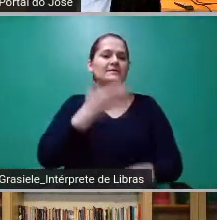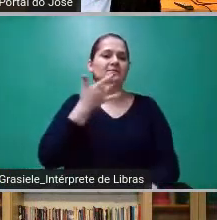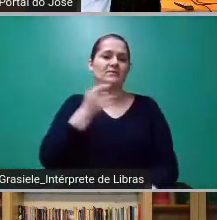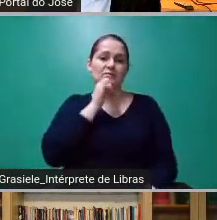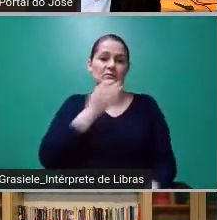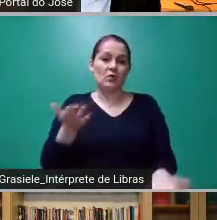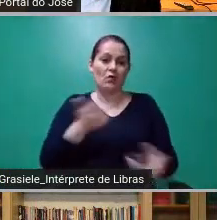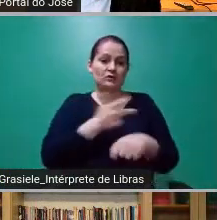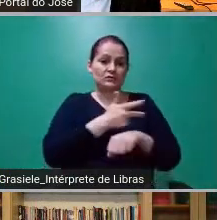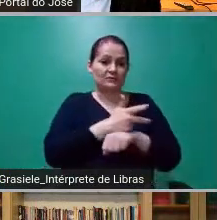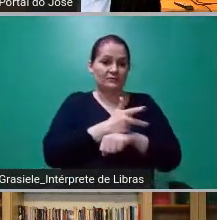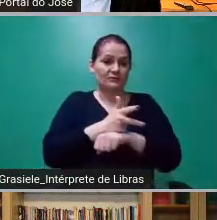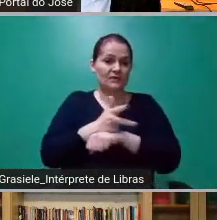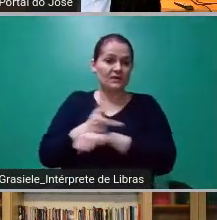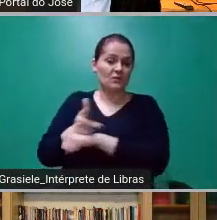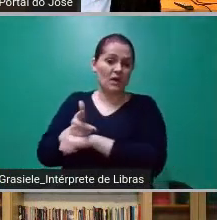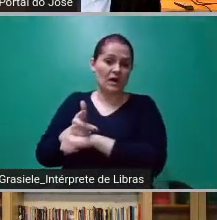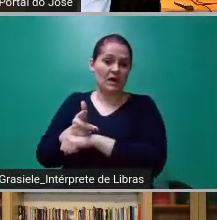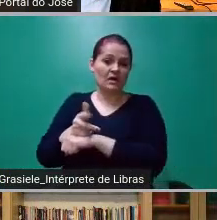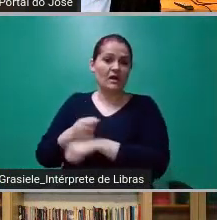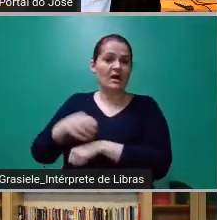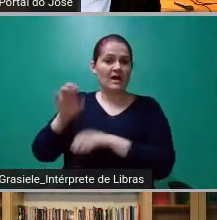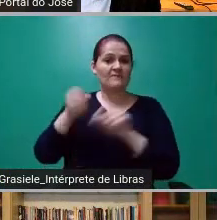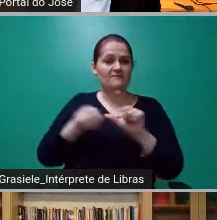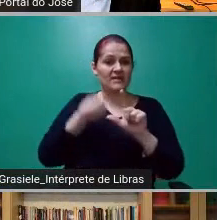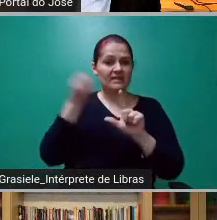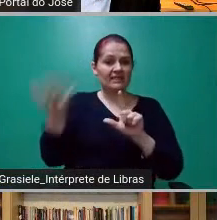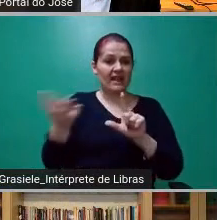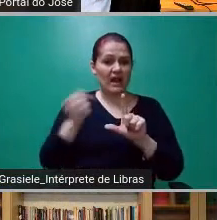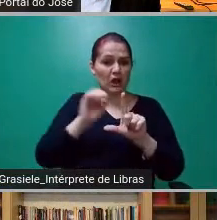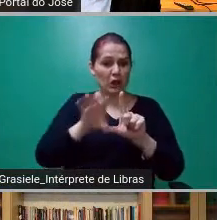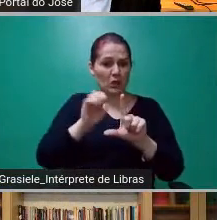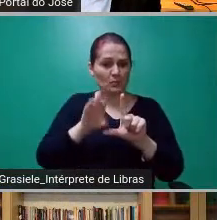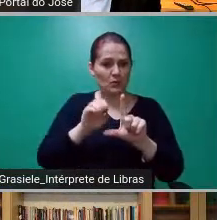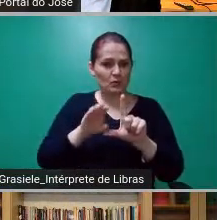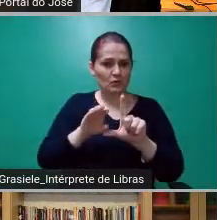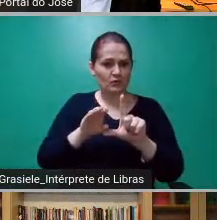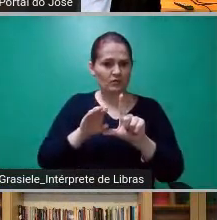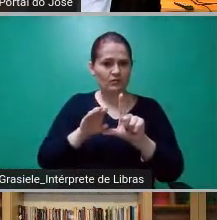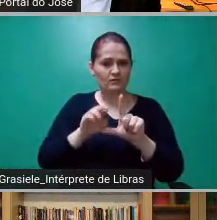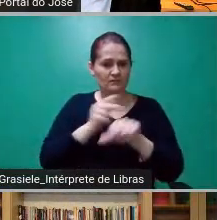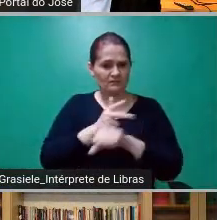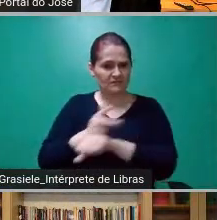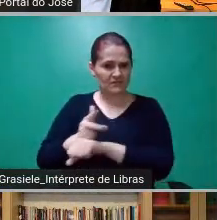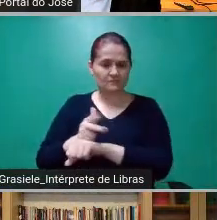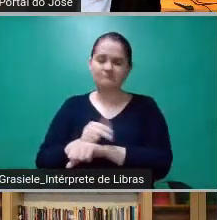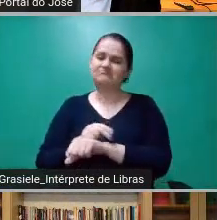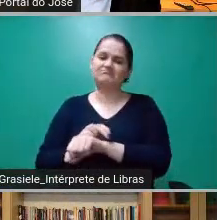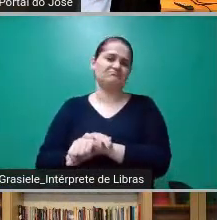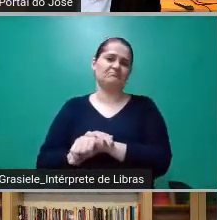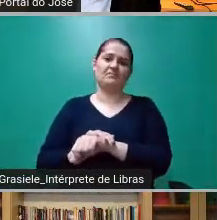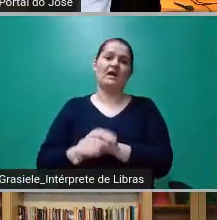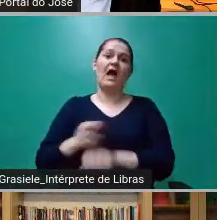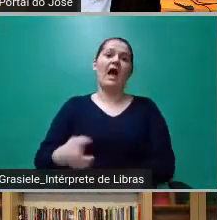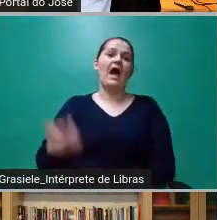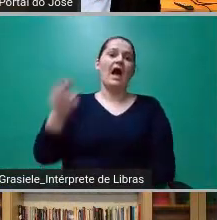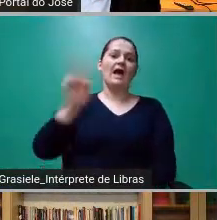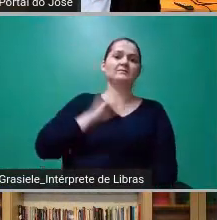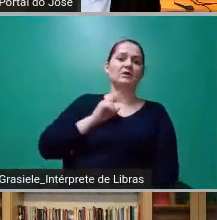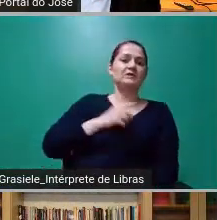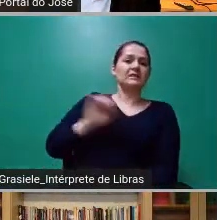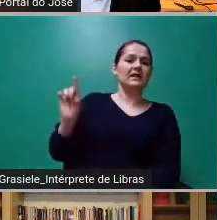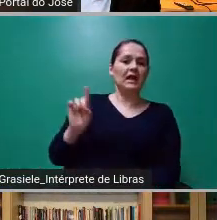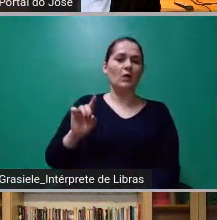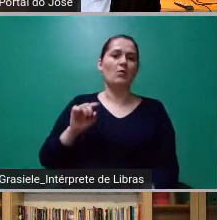uma filmagem como essa, ele já não vai mais à TV Globo para oferecer a fita e muito menos vai se conformar com a recusa da